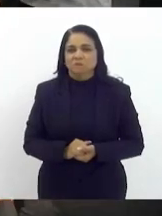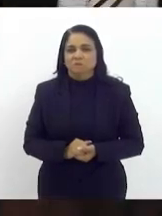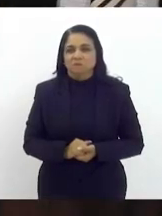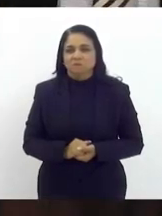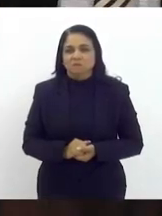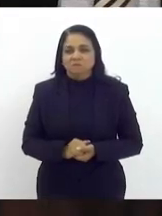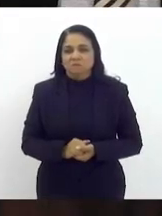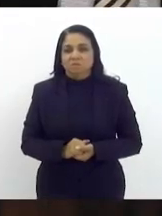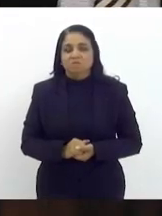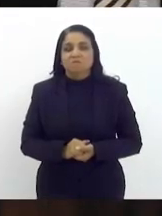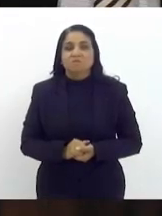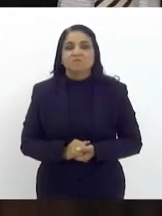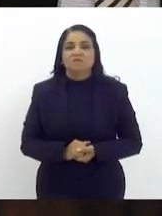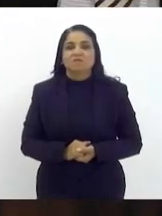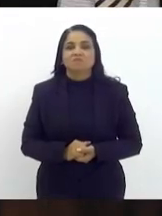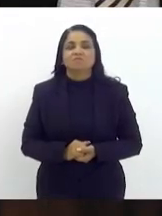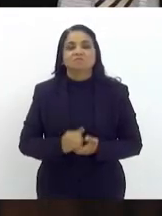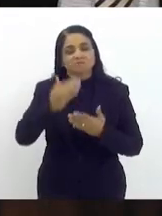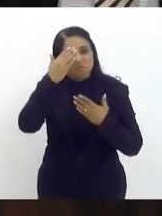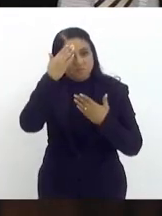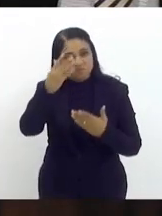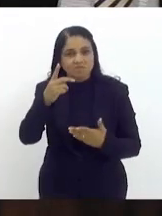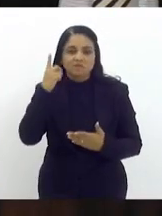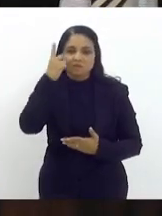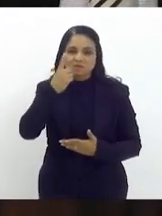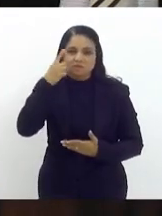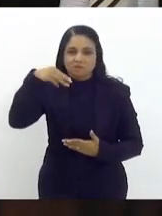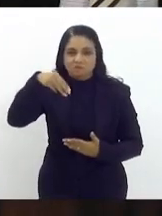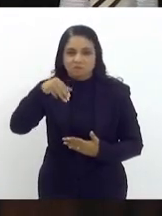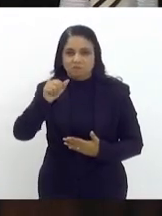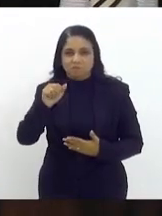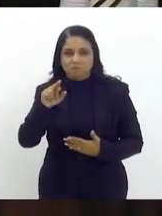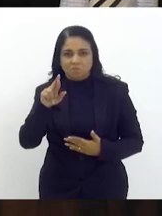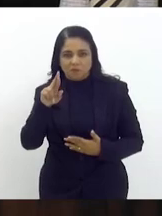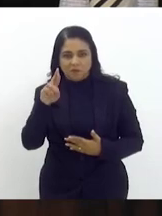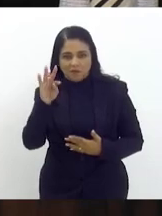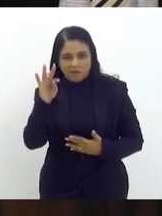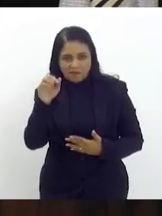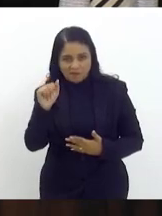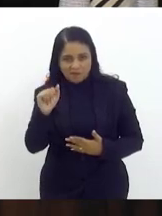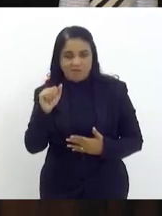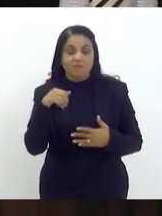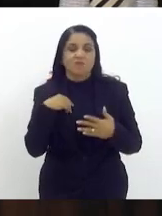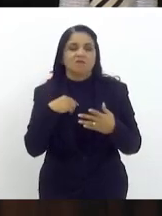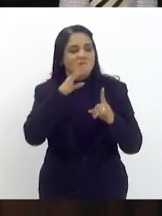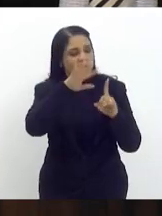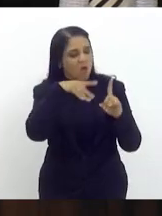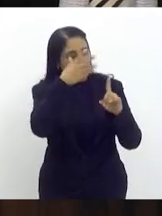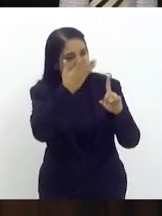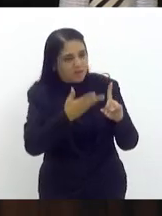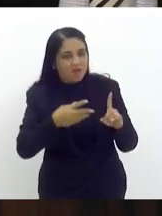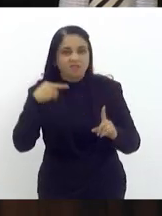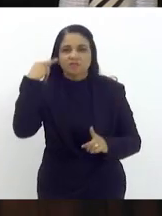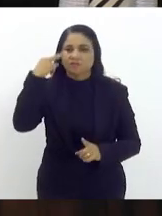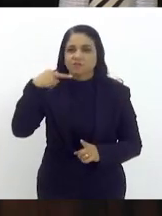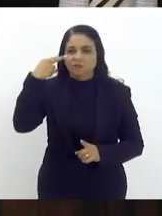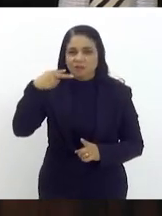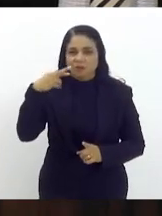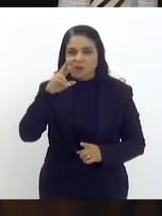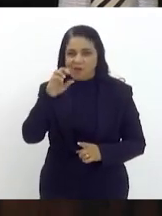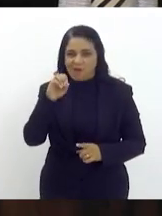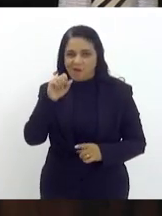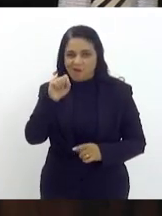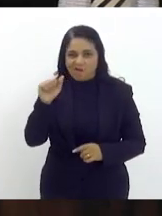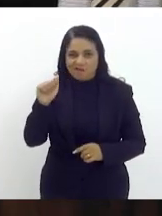Obrigado, deputada Marta Rocha, pela homenagem também à nossa nobre vereadora do Rio, que junto com